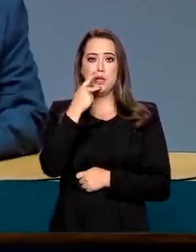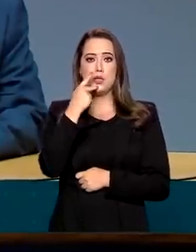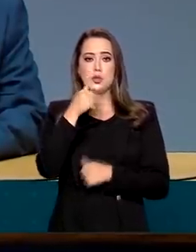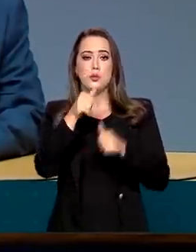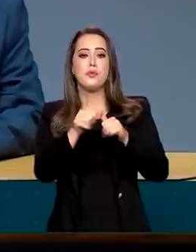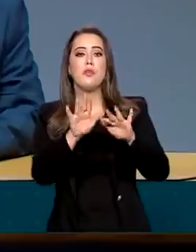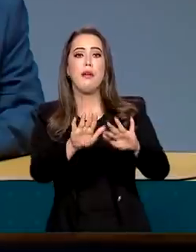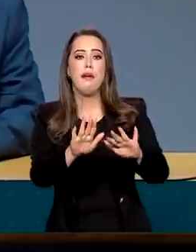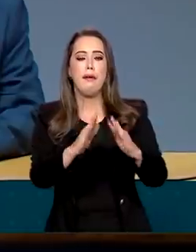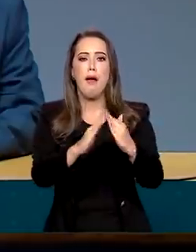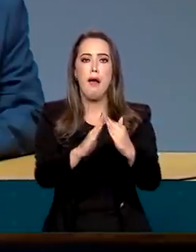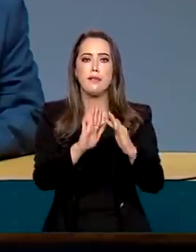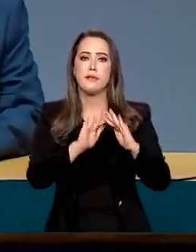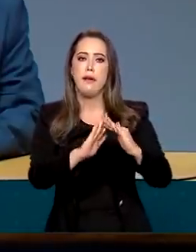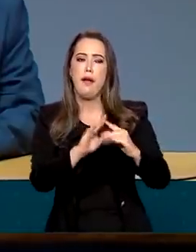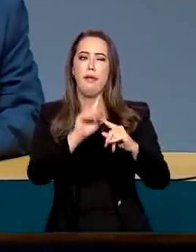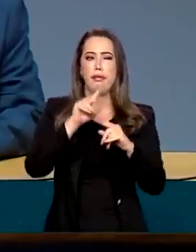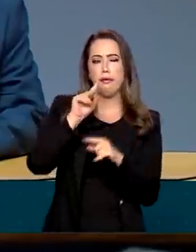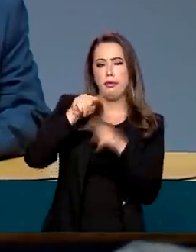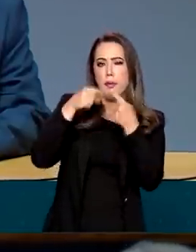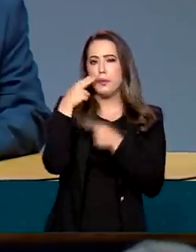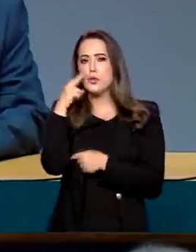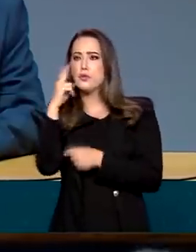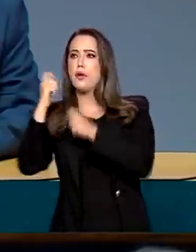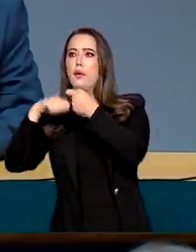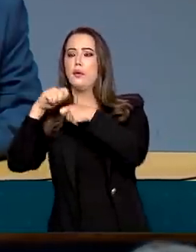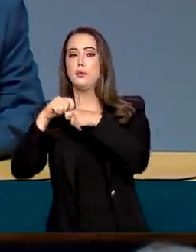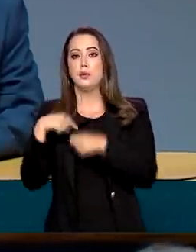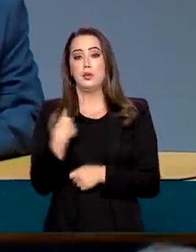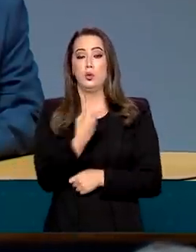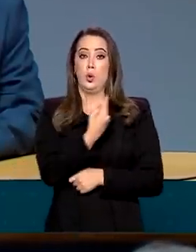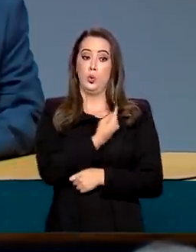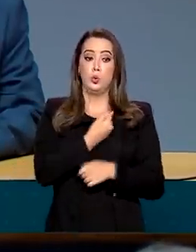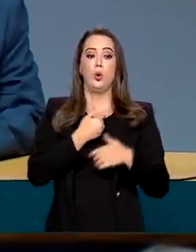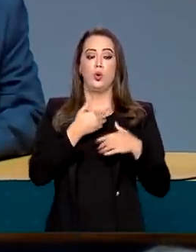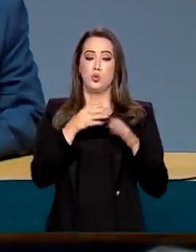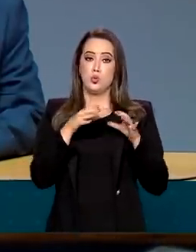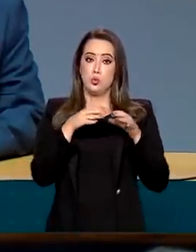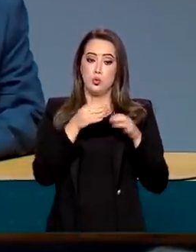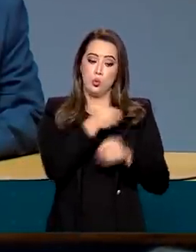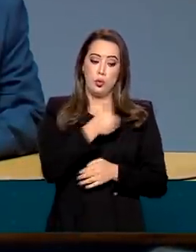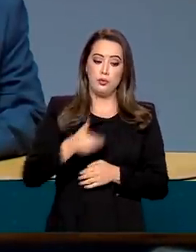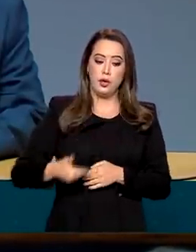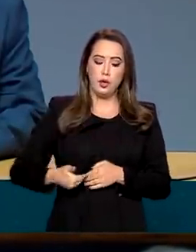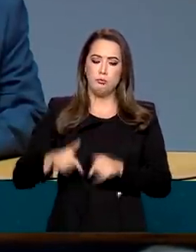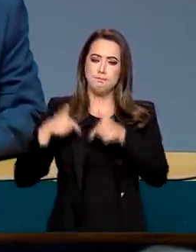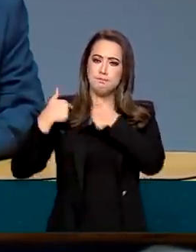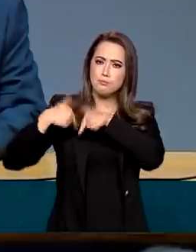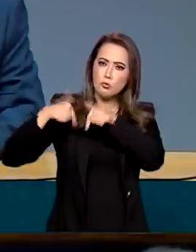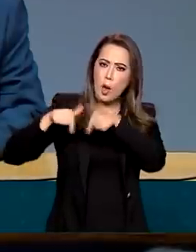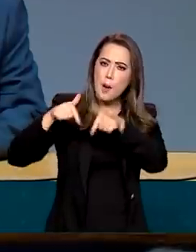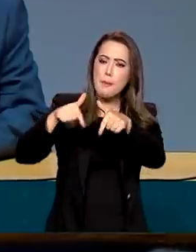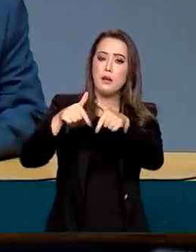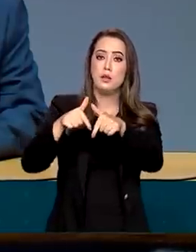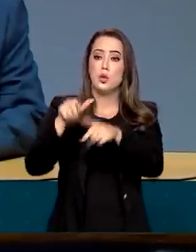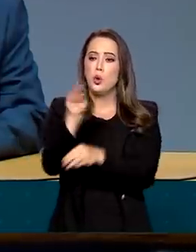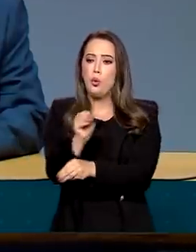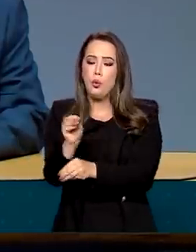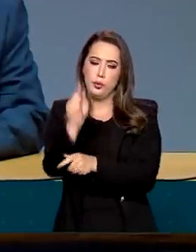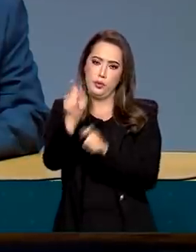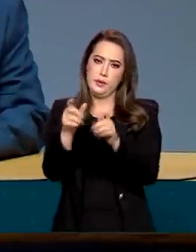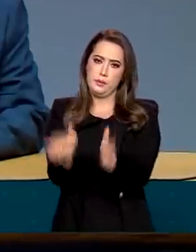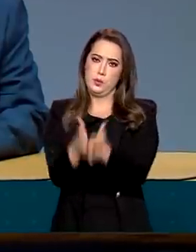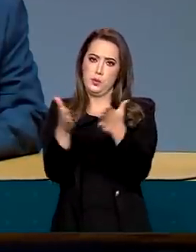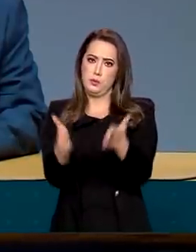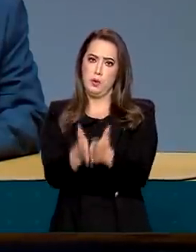gente vê depois. O nosso governo entrou em campo, atendeu os mais necessitados,